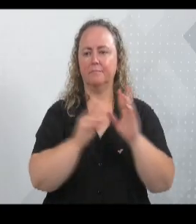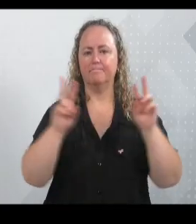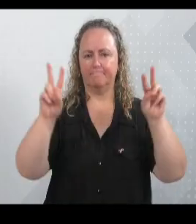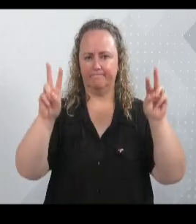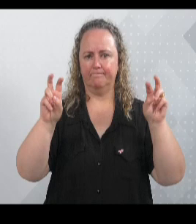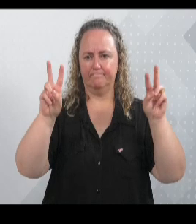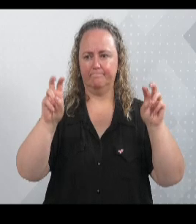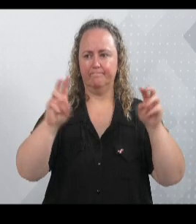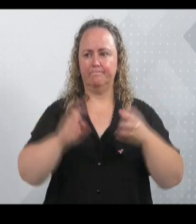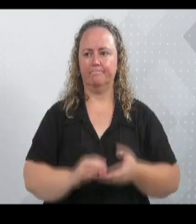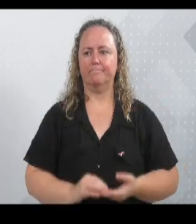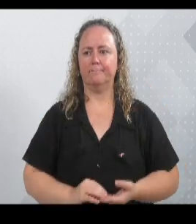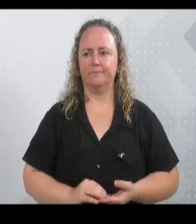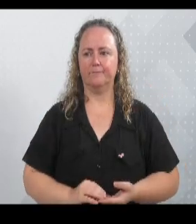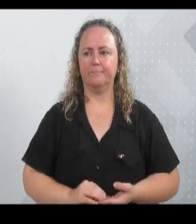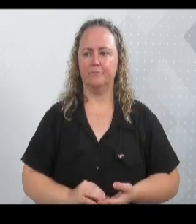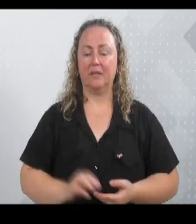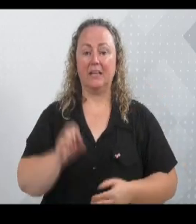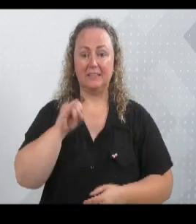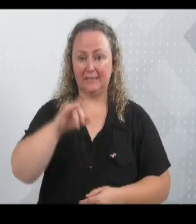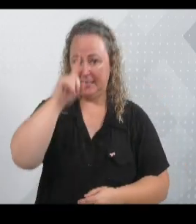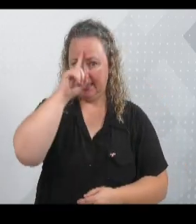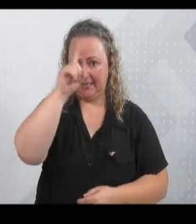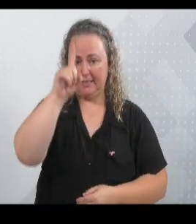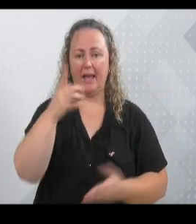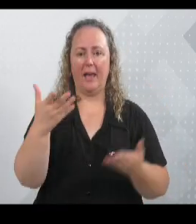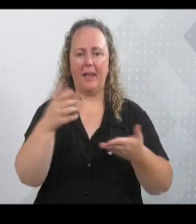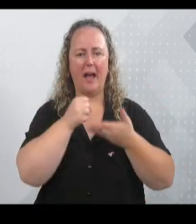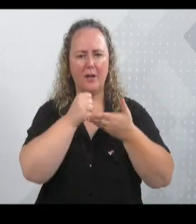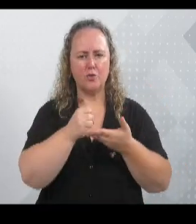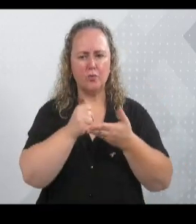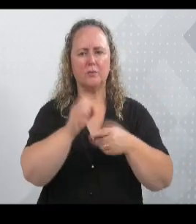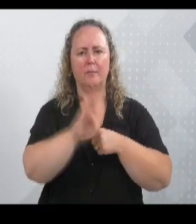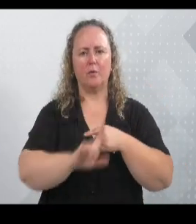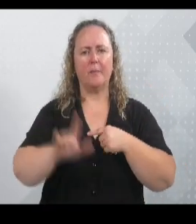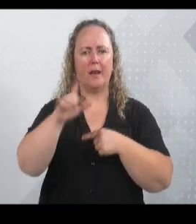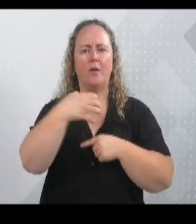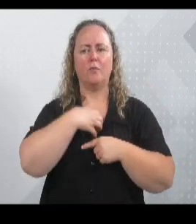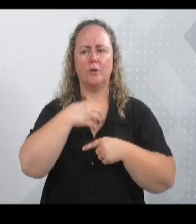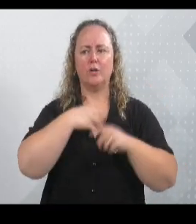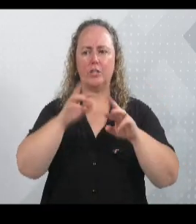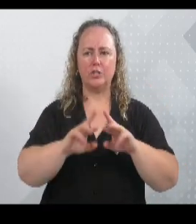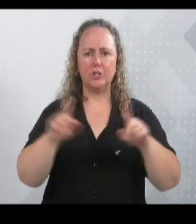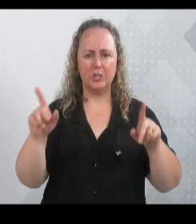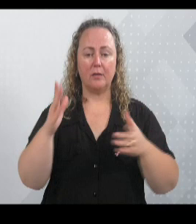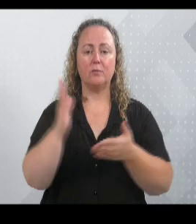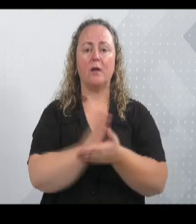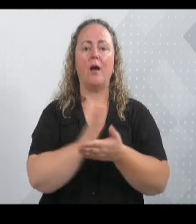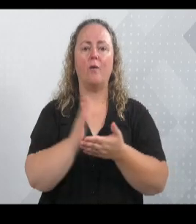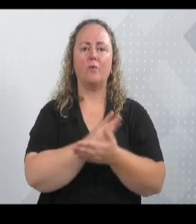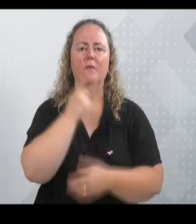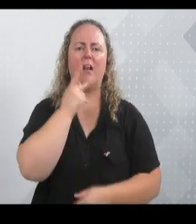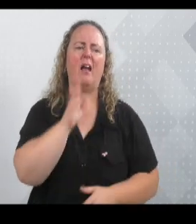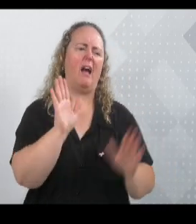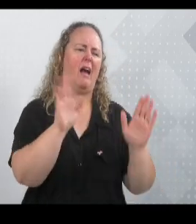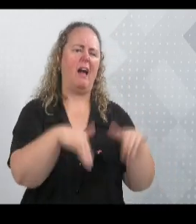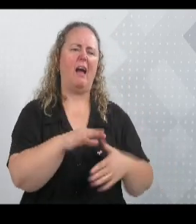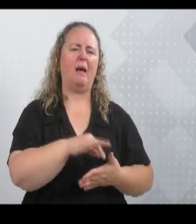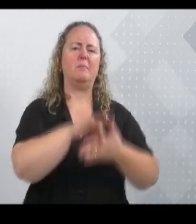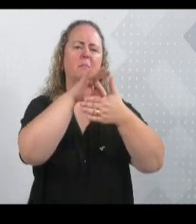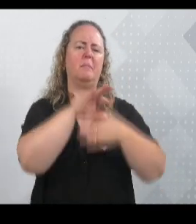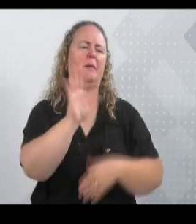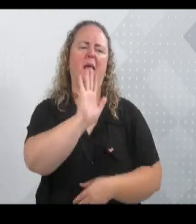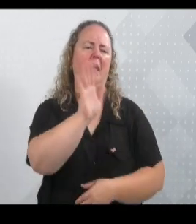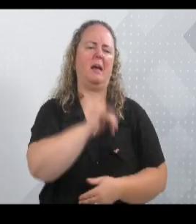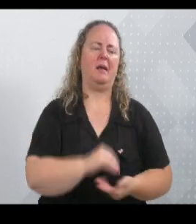quando a gente traz algumas ideias que pensam a cidade de uma forma diferente, sempre tem algumas pessoas que vão lá e dizem, mas isso não é prioridade.